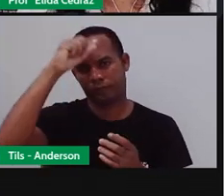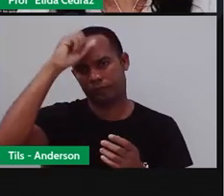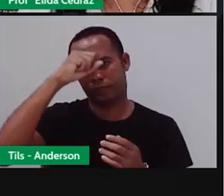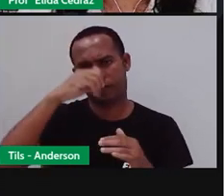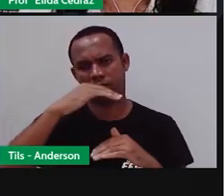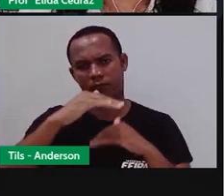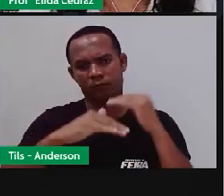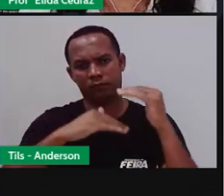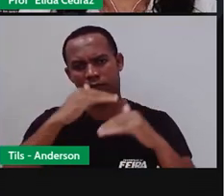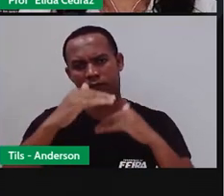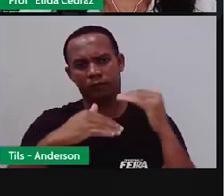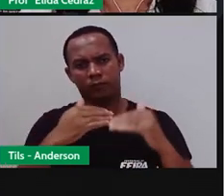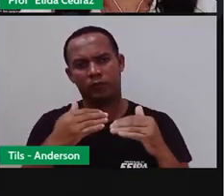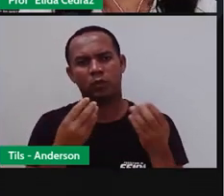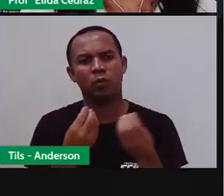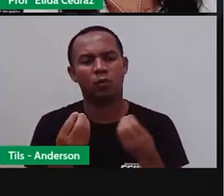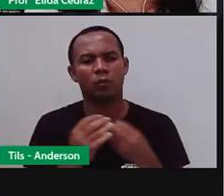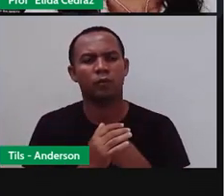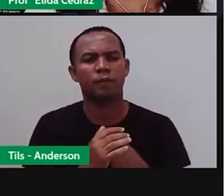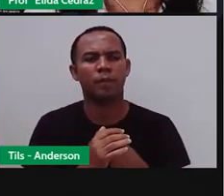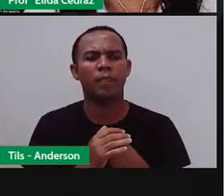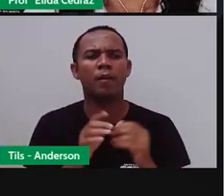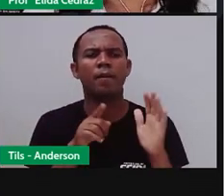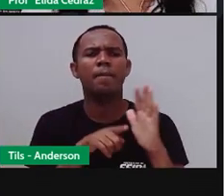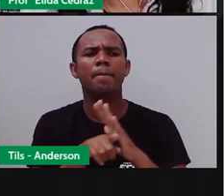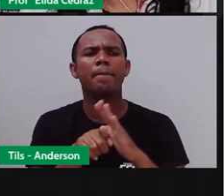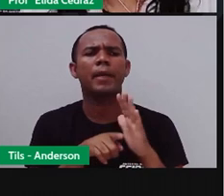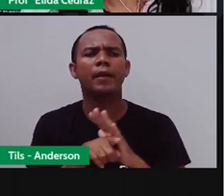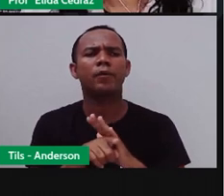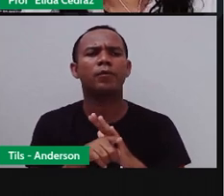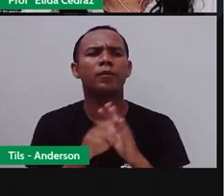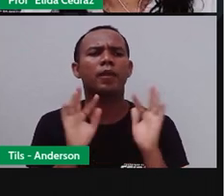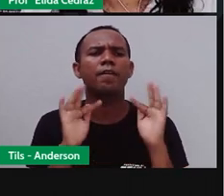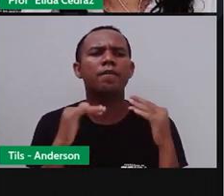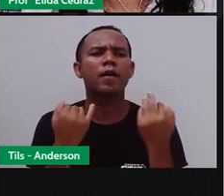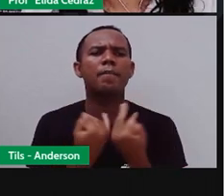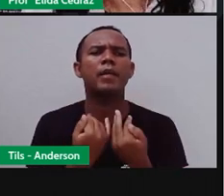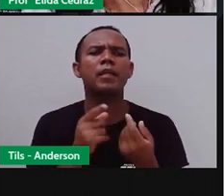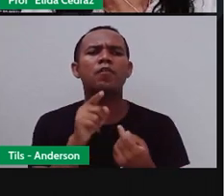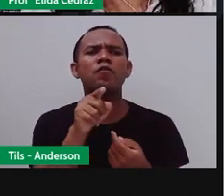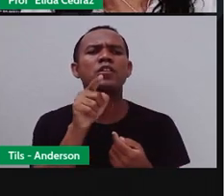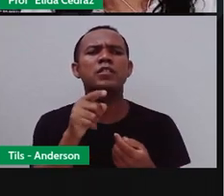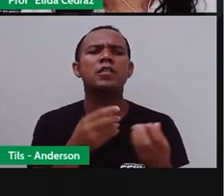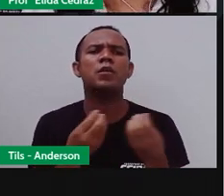procure saber dos seus familiares, como é que eles fazem para ficar bem informados.